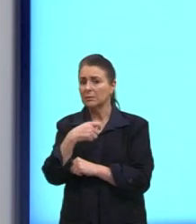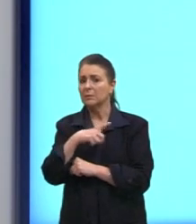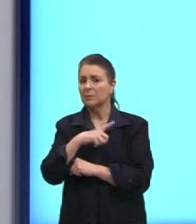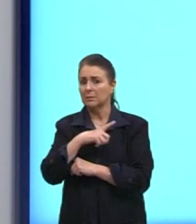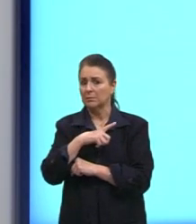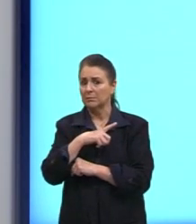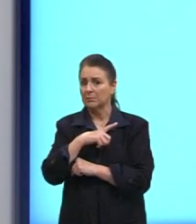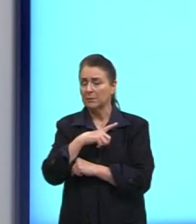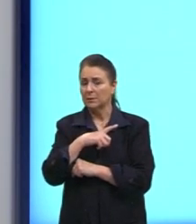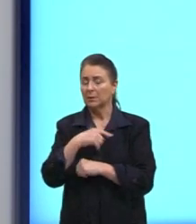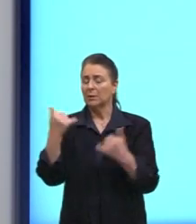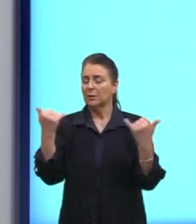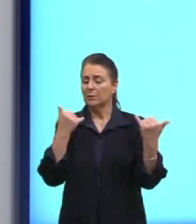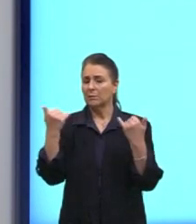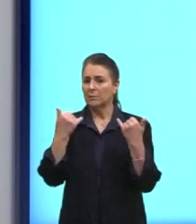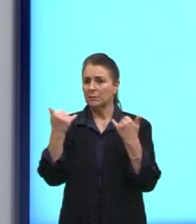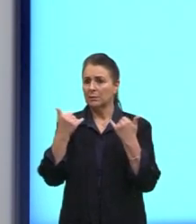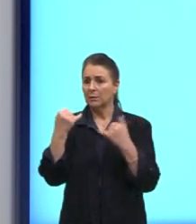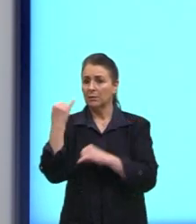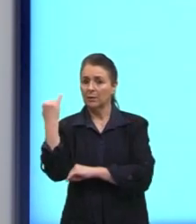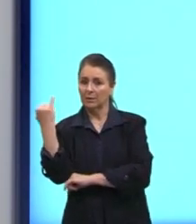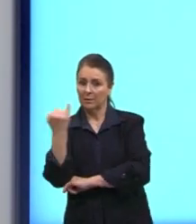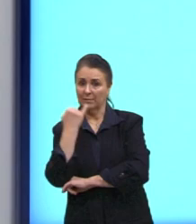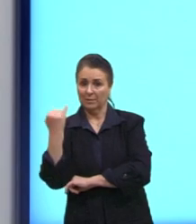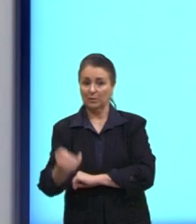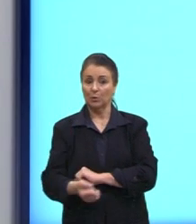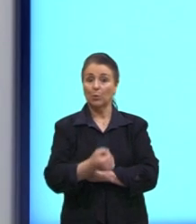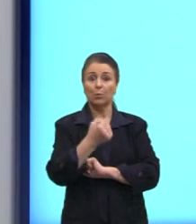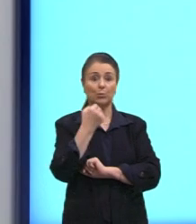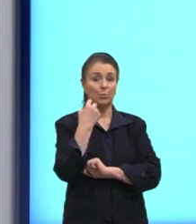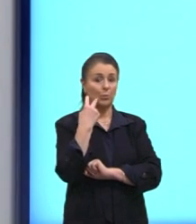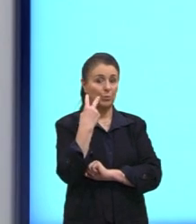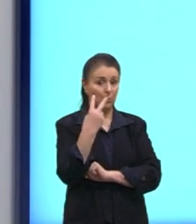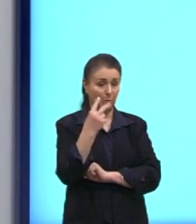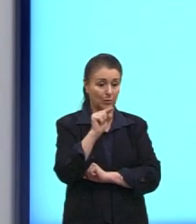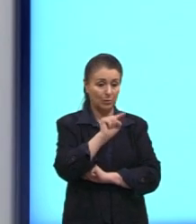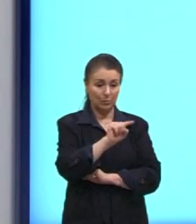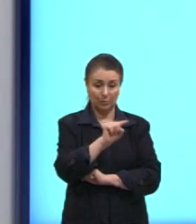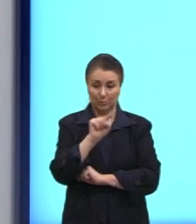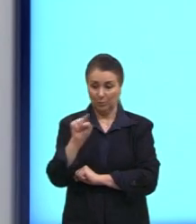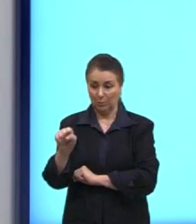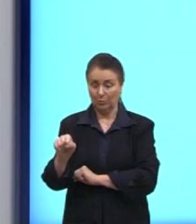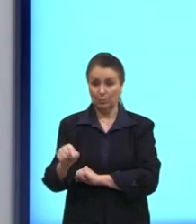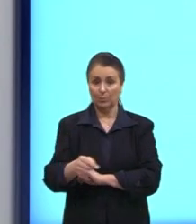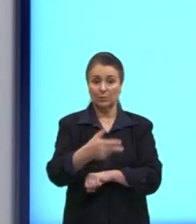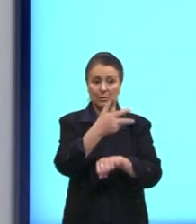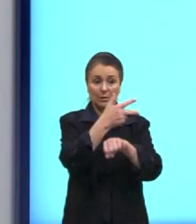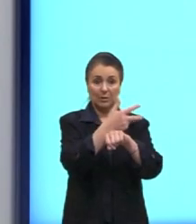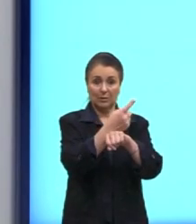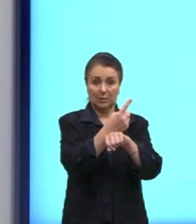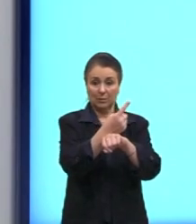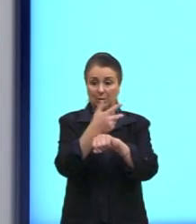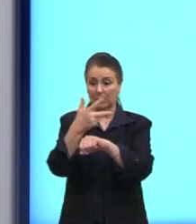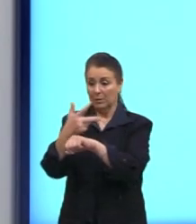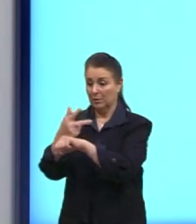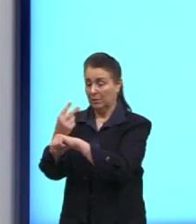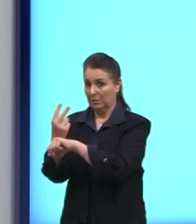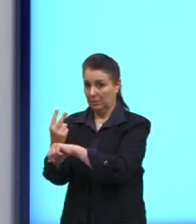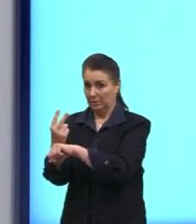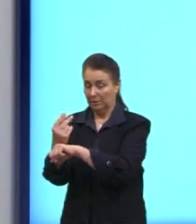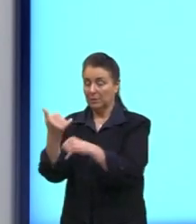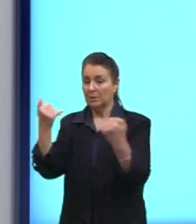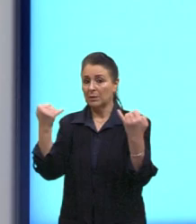considerar de informação? Os dois pontinhos que representam a câmera 1 e 2. E a informação principal